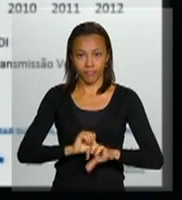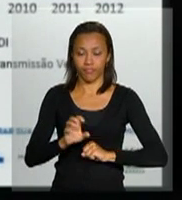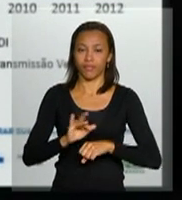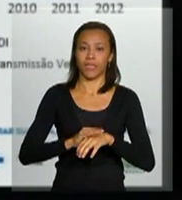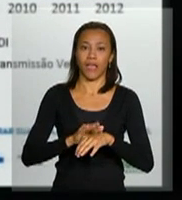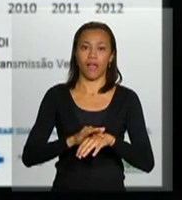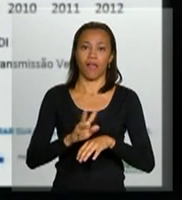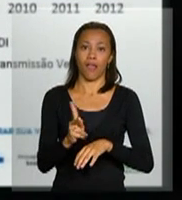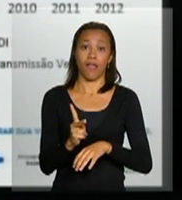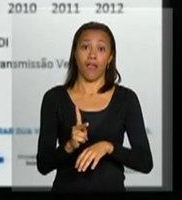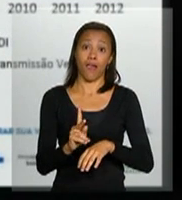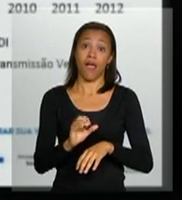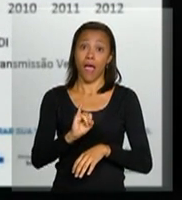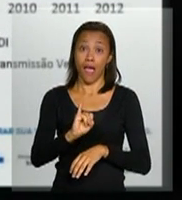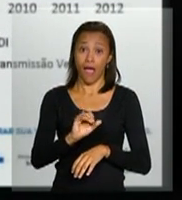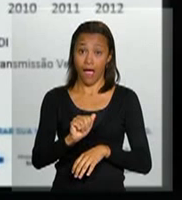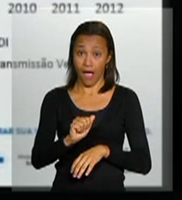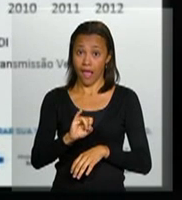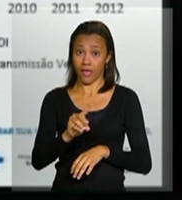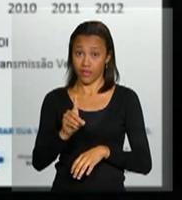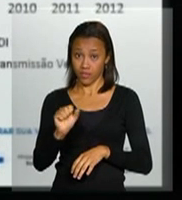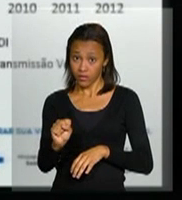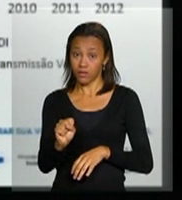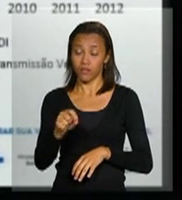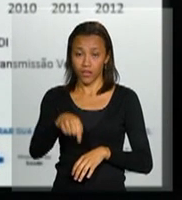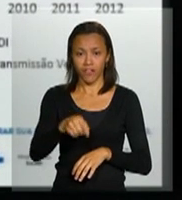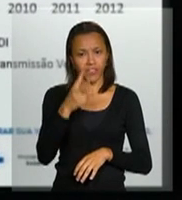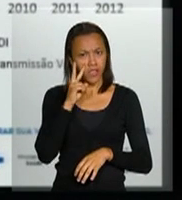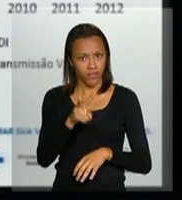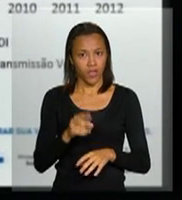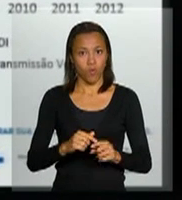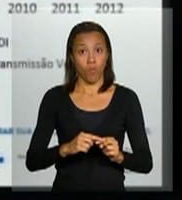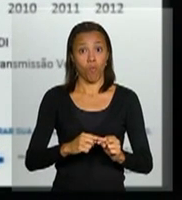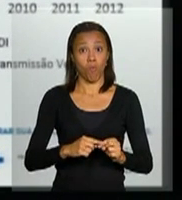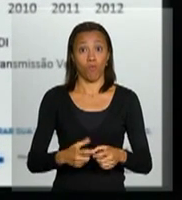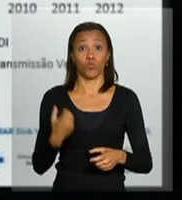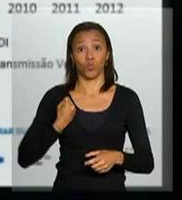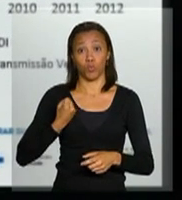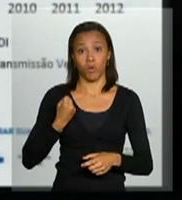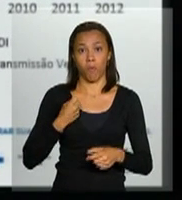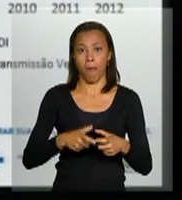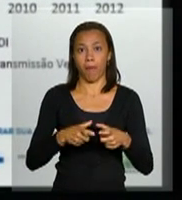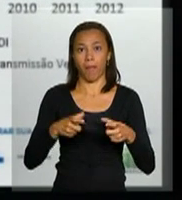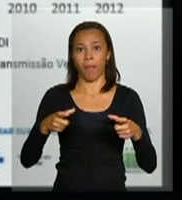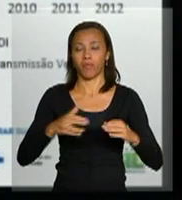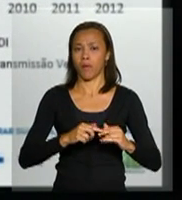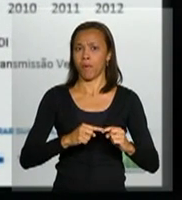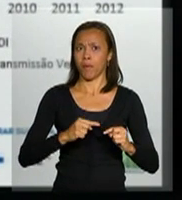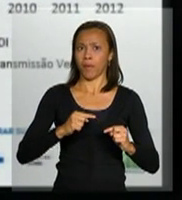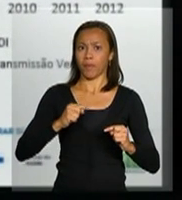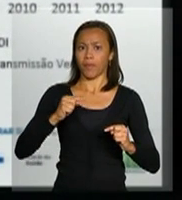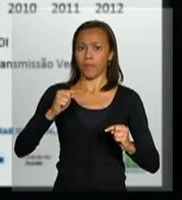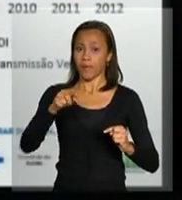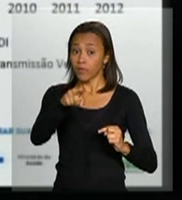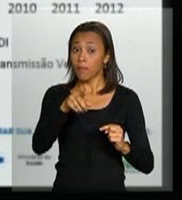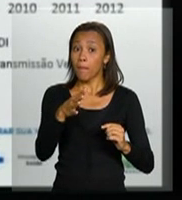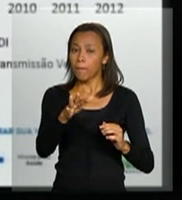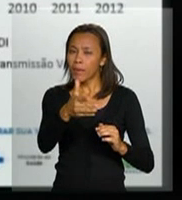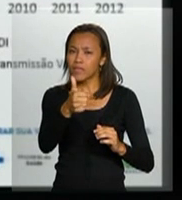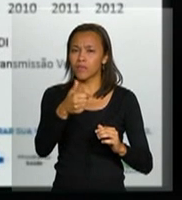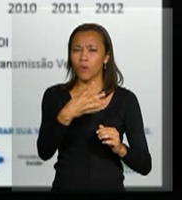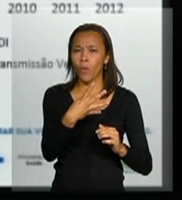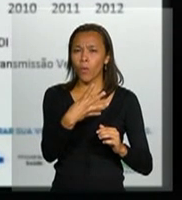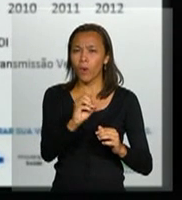nosso país. Nos últimos dez anos tem um crescimento, você percebe ali no comecinho de 2002, chegava próximo de